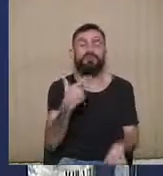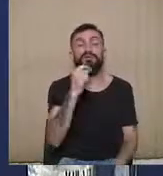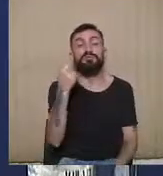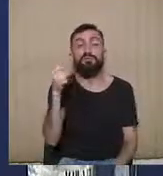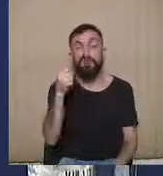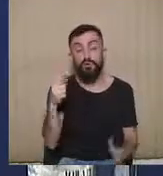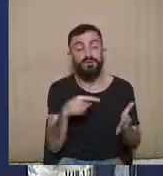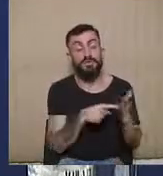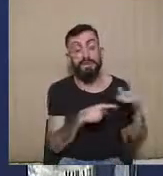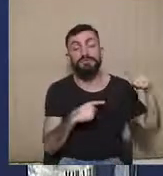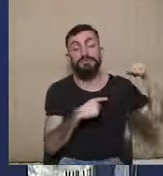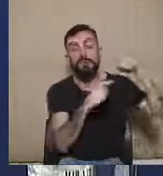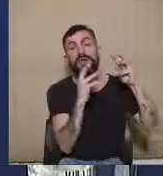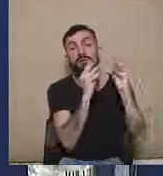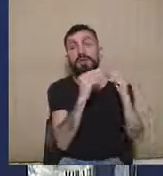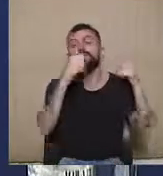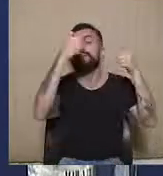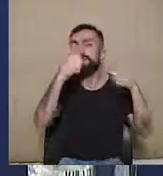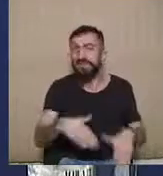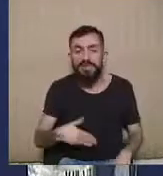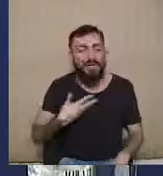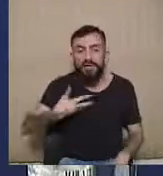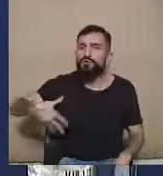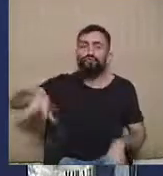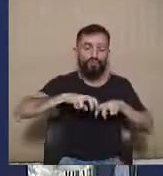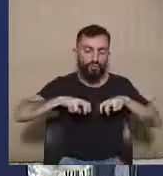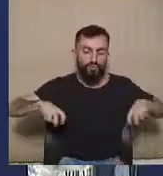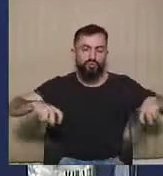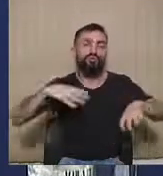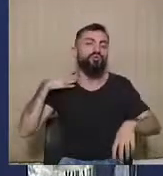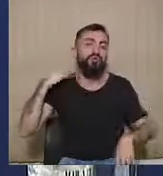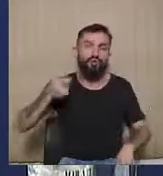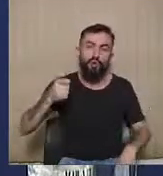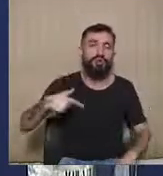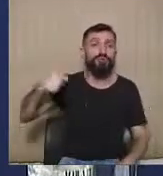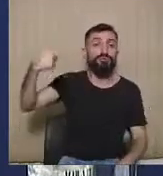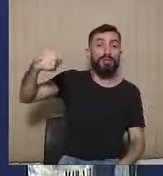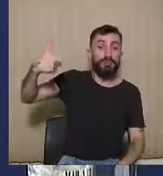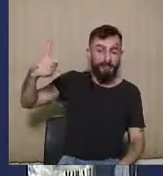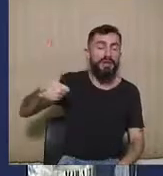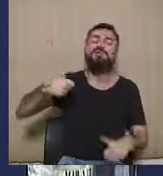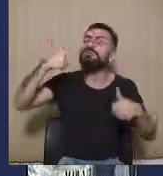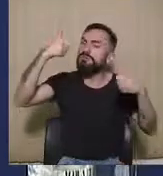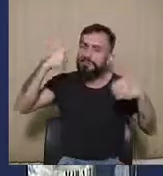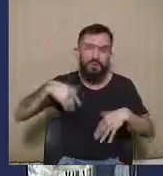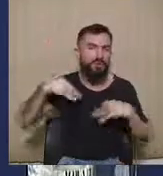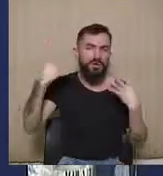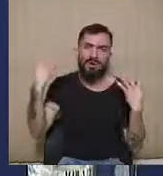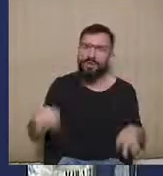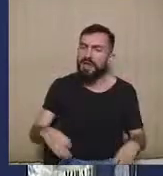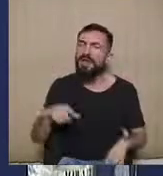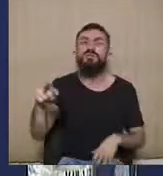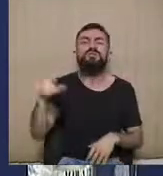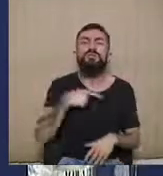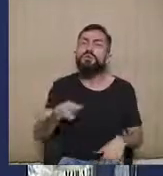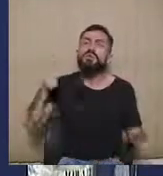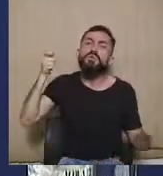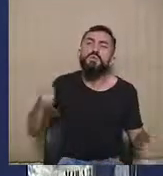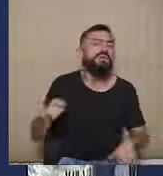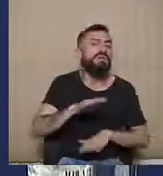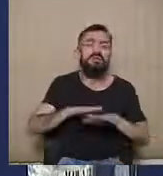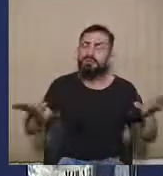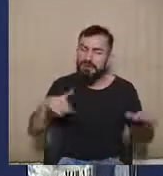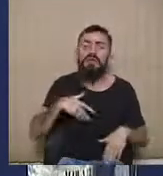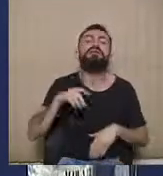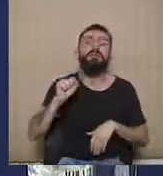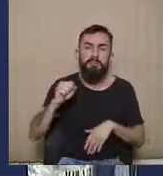sua emenda já vai dizer o seguinte, correto o entendimento da corte de origem que afastou as preliminares de inépcia de inicial e de julgamento extrapetita,